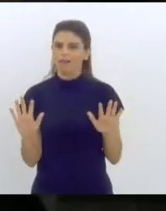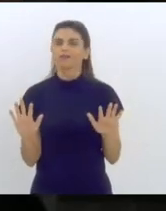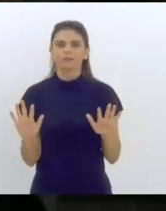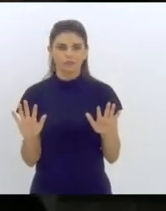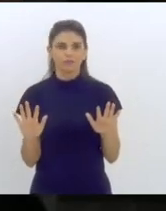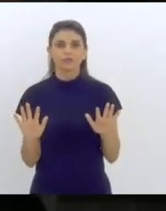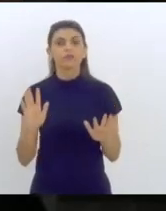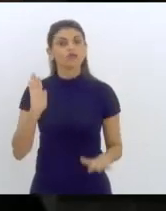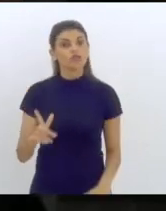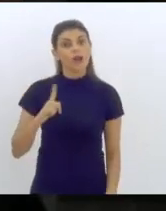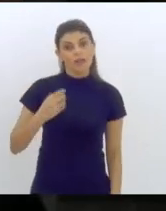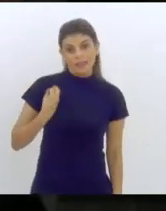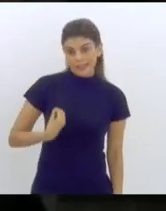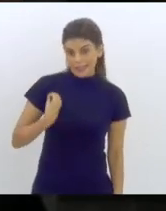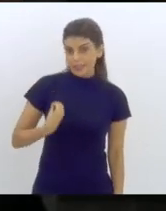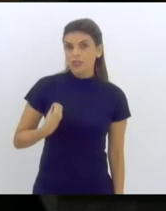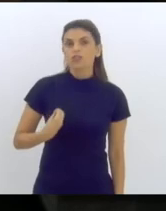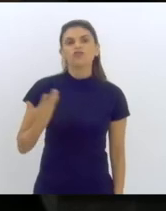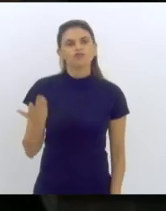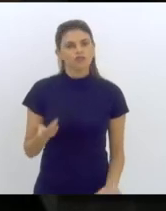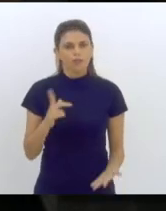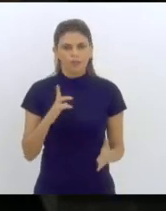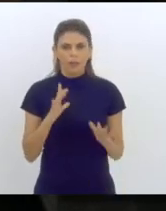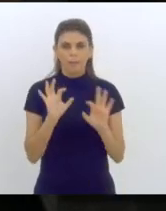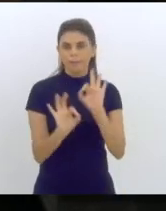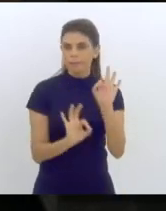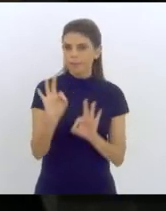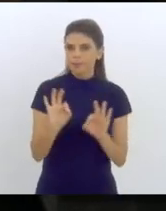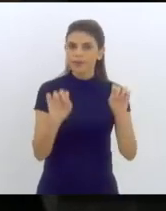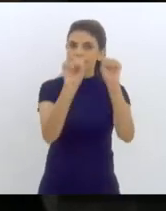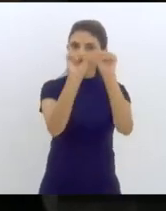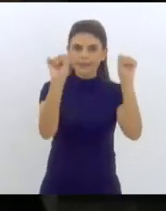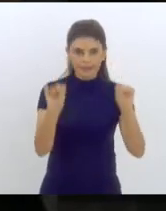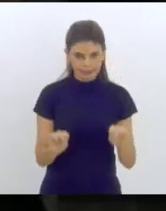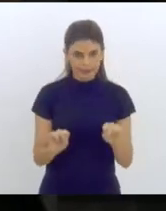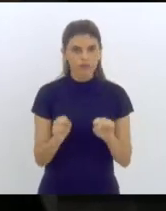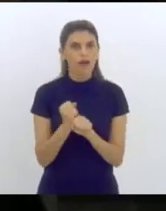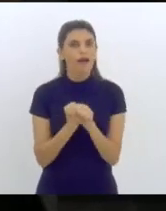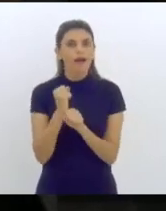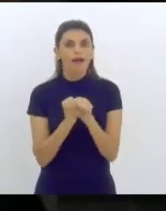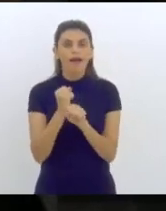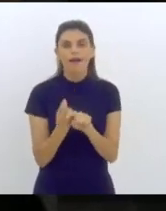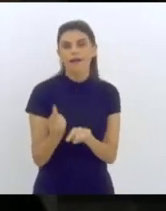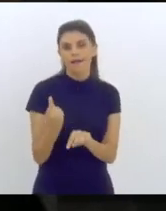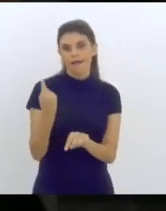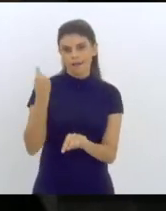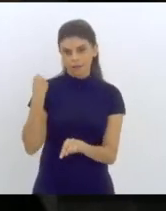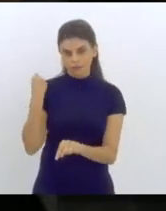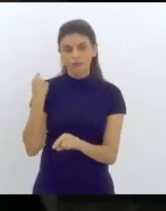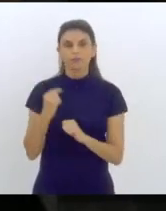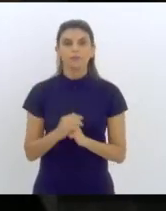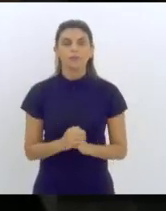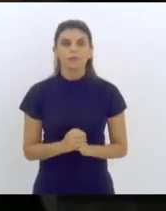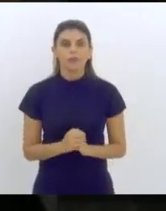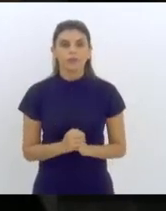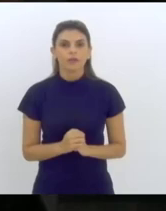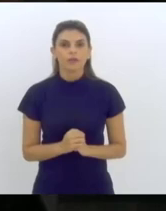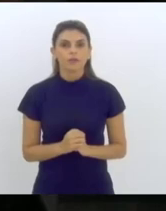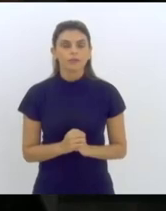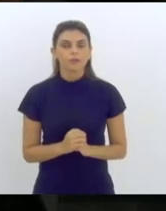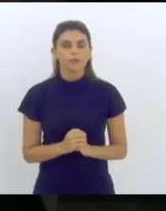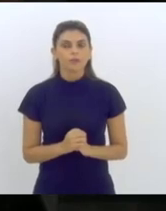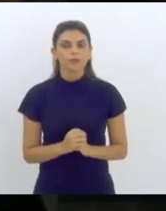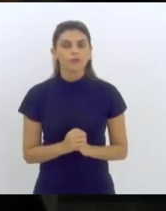Existe já um cluster estruturado há alguns anos que trata